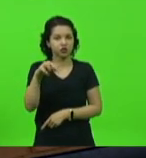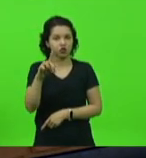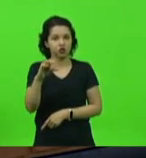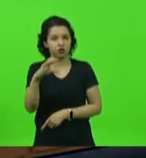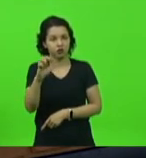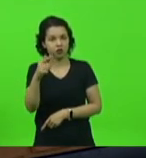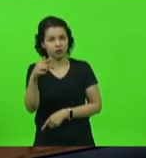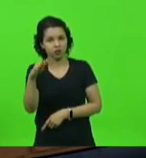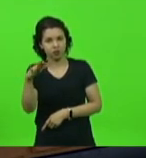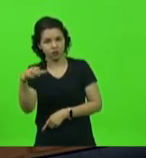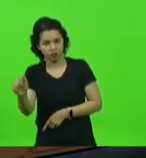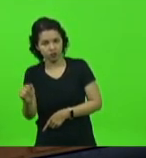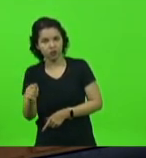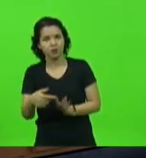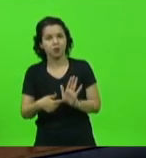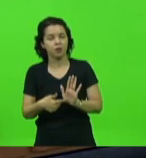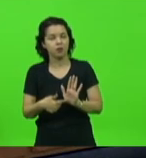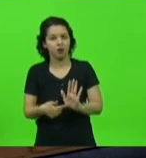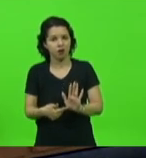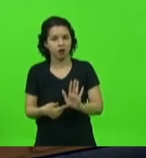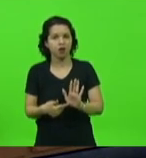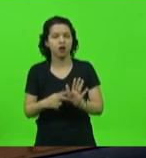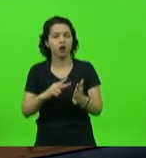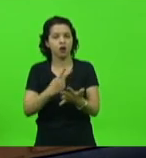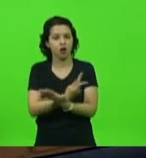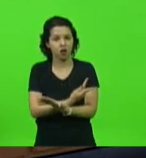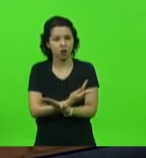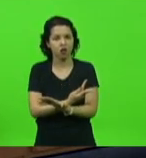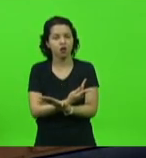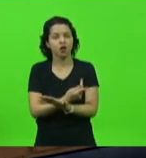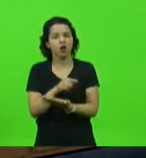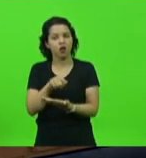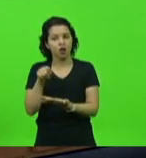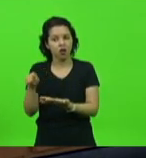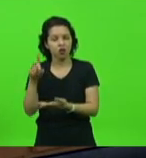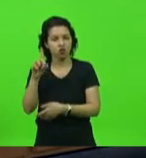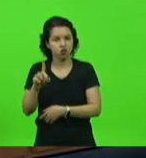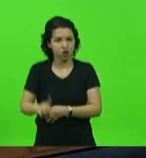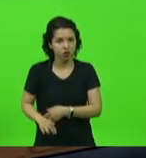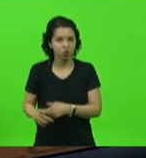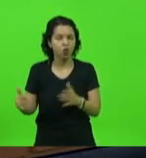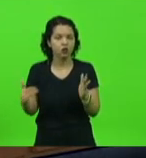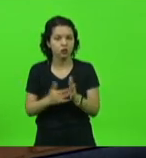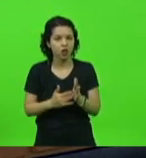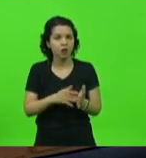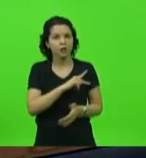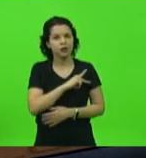que a sindicância vá do servidor, do comissionado, do gerente da área, do diretor e até a presidência.